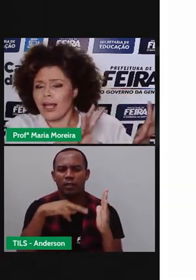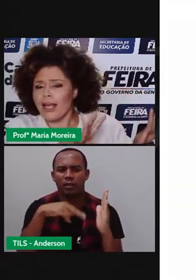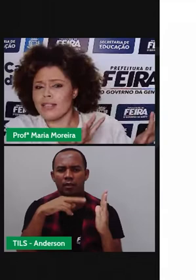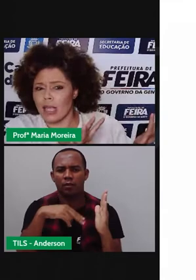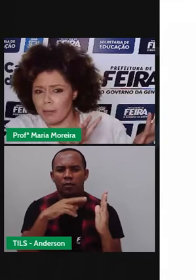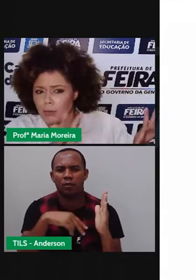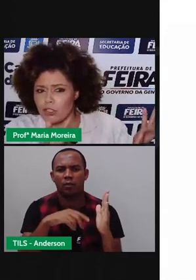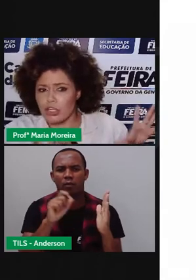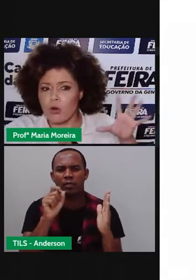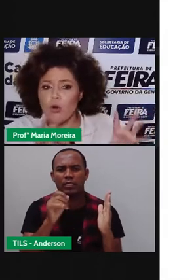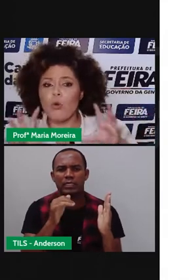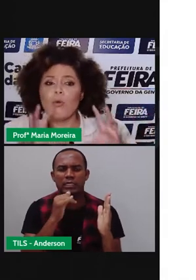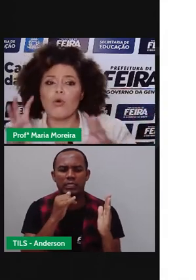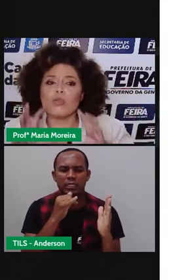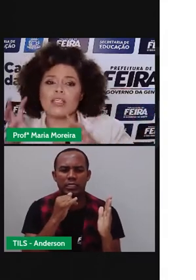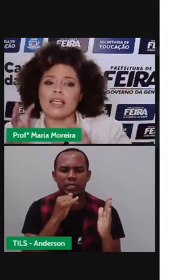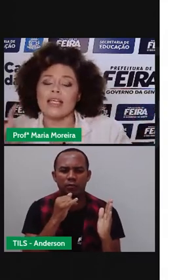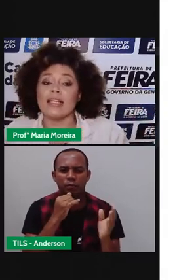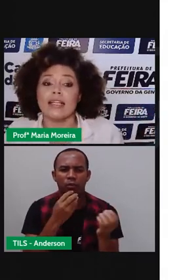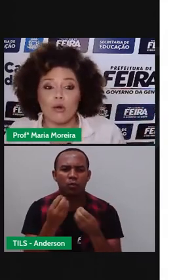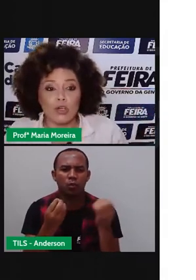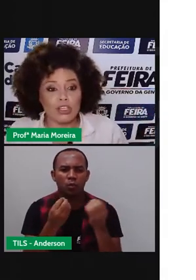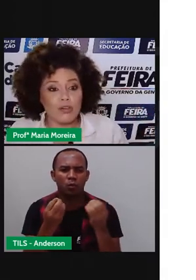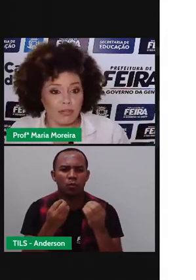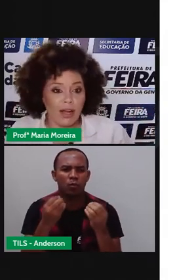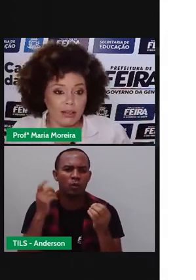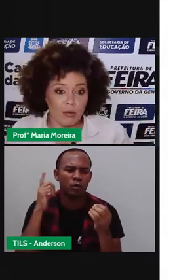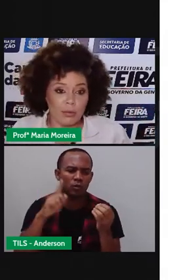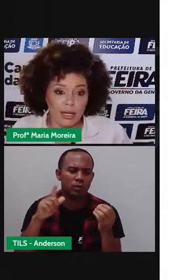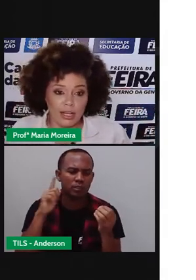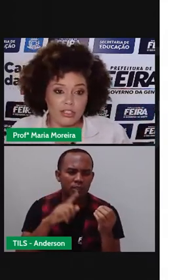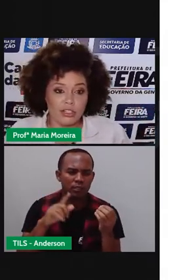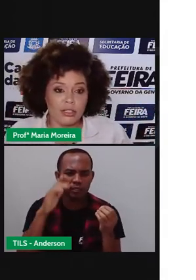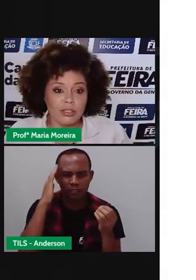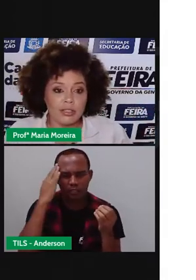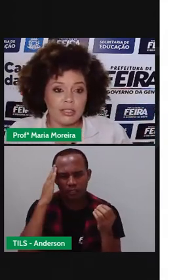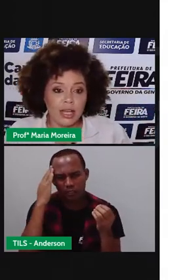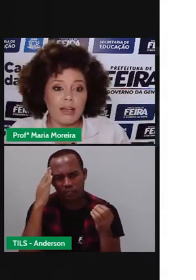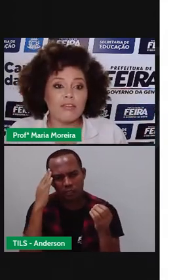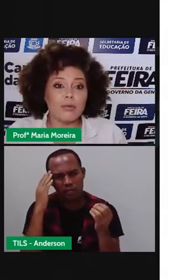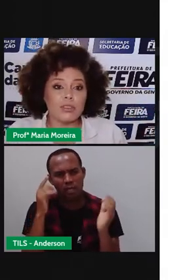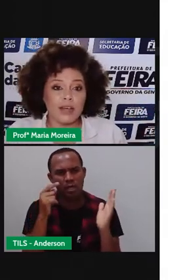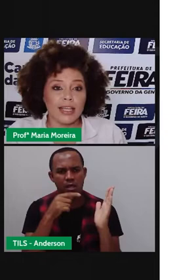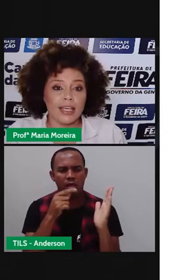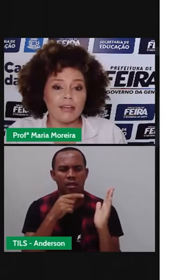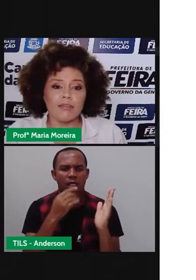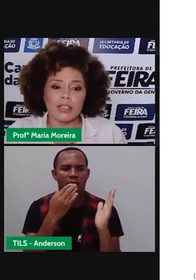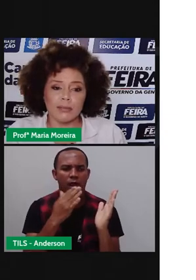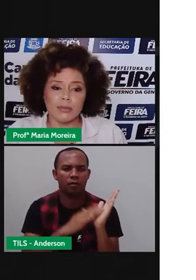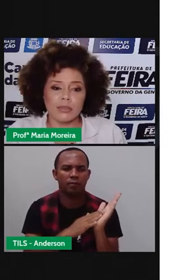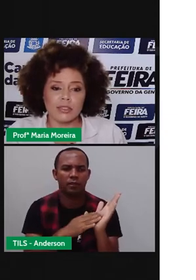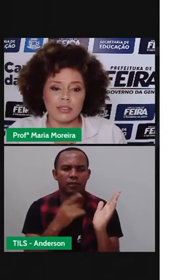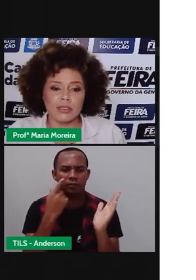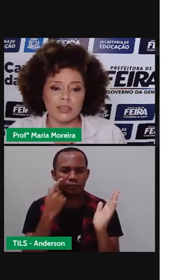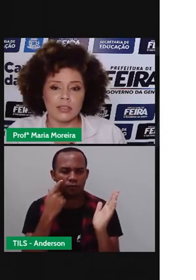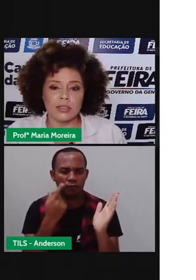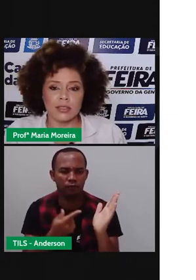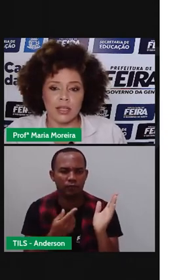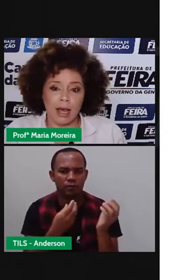Por aquele exemplo, a gente tem como conseguir entender o que de fato é um bilhete, né? Vamos ver aqui? Vamos.